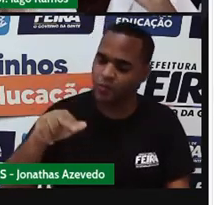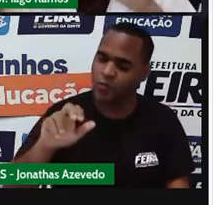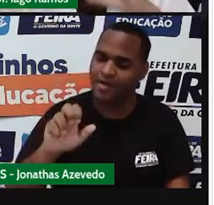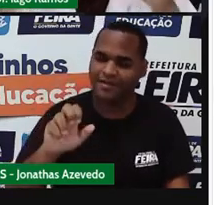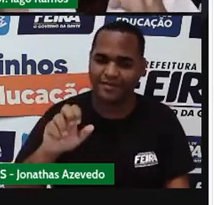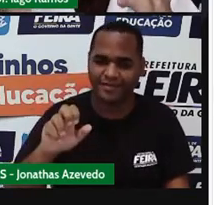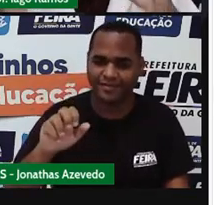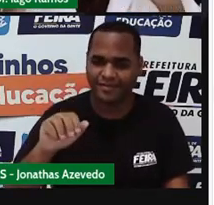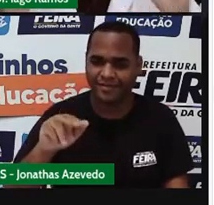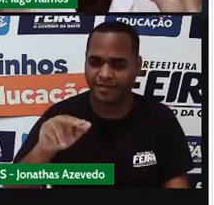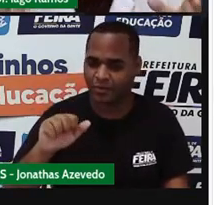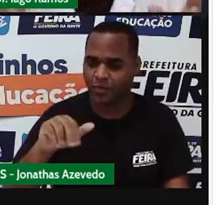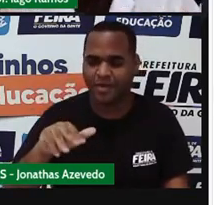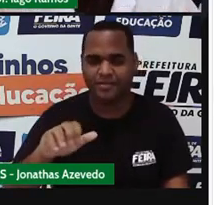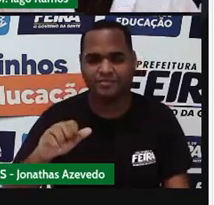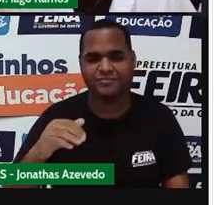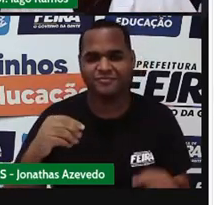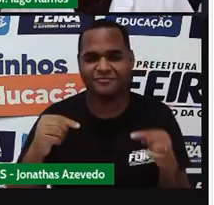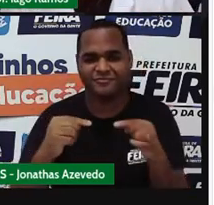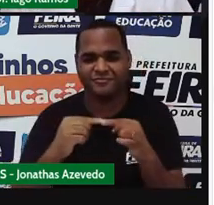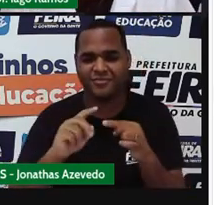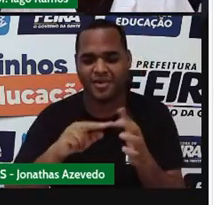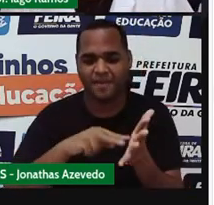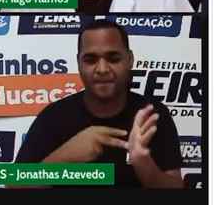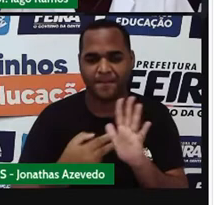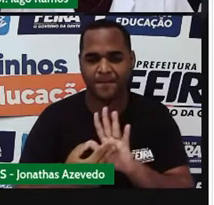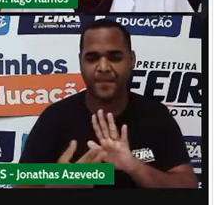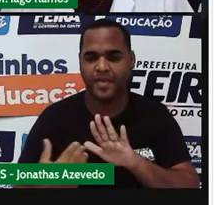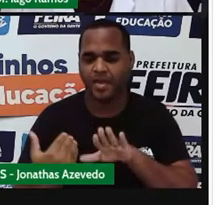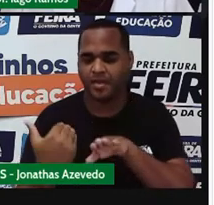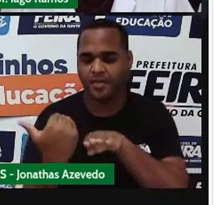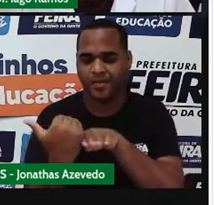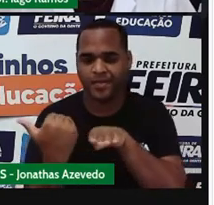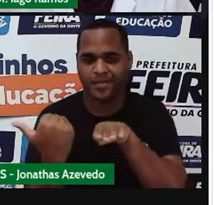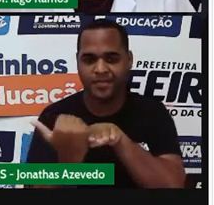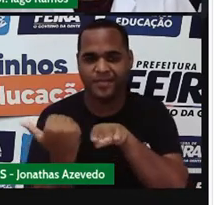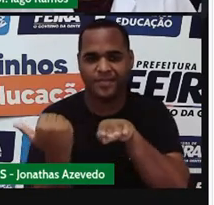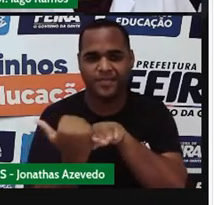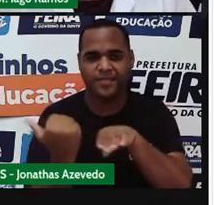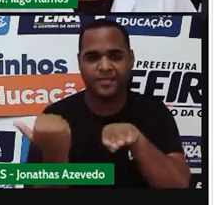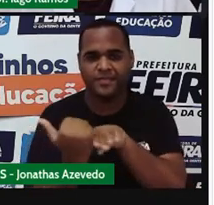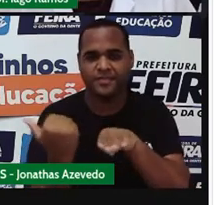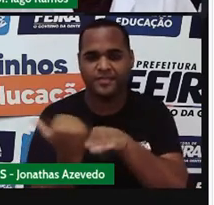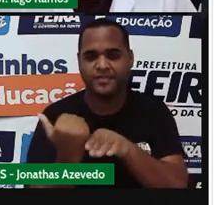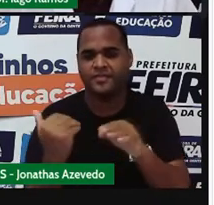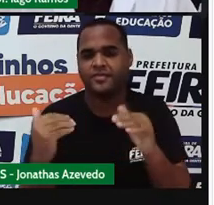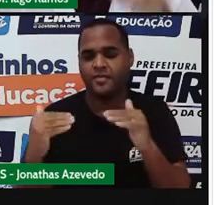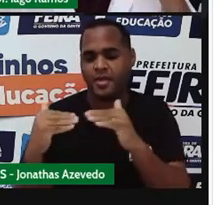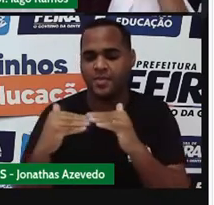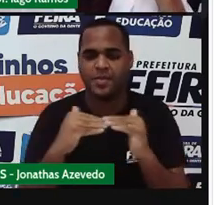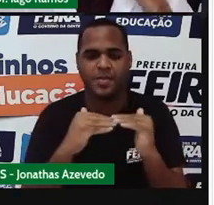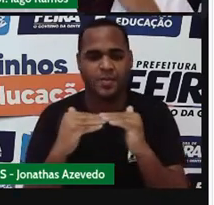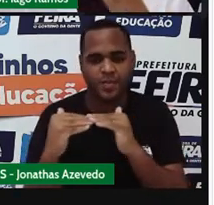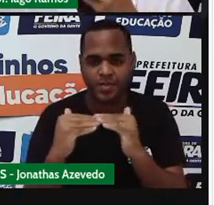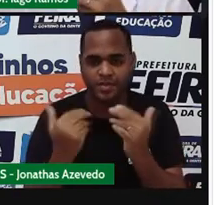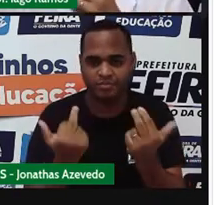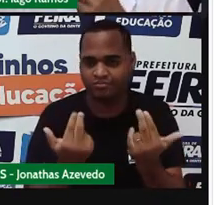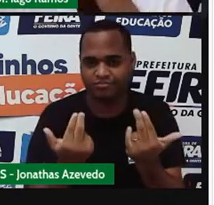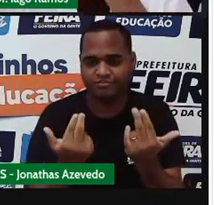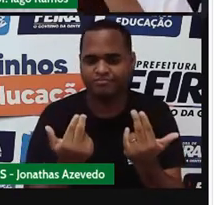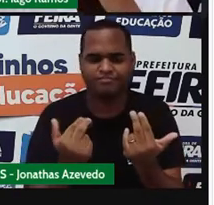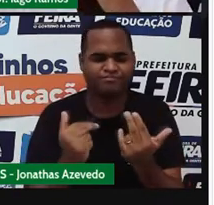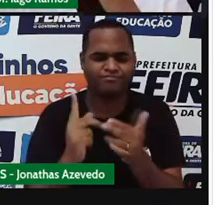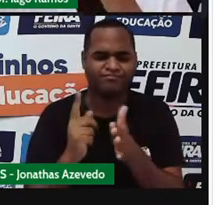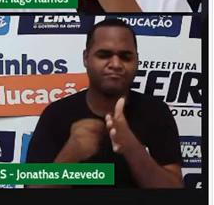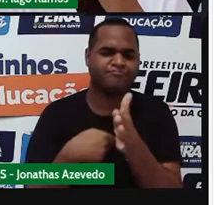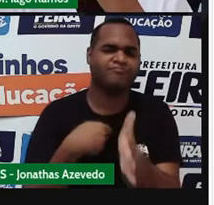Equa, de equação. Equa significa igualdade. Tá bom? Mas aí você pode me perguntar